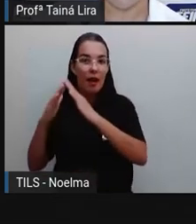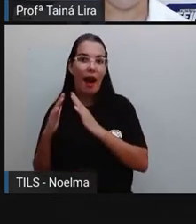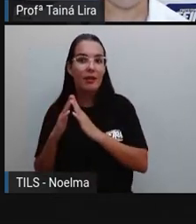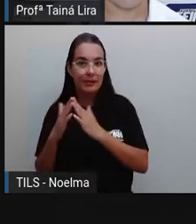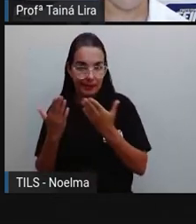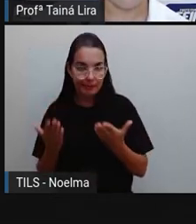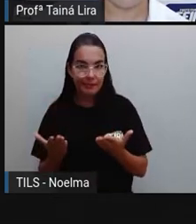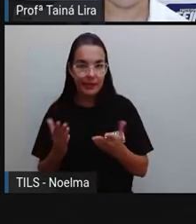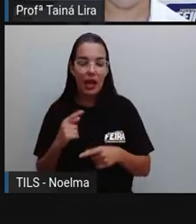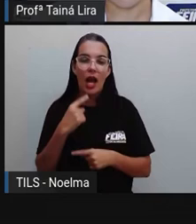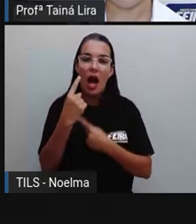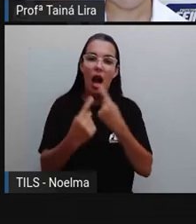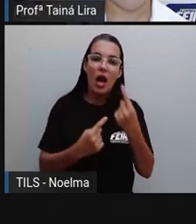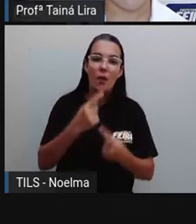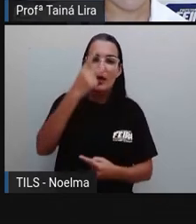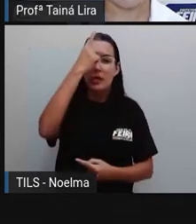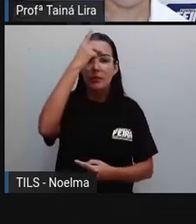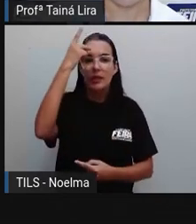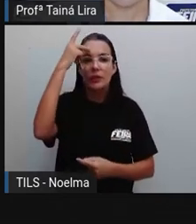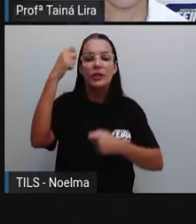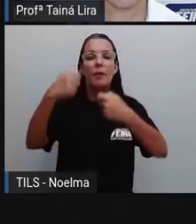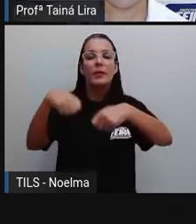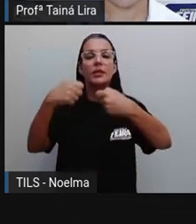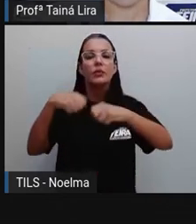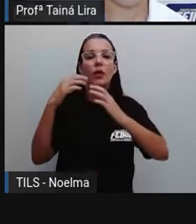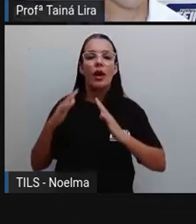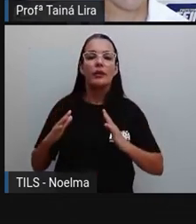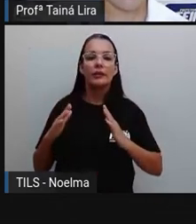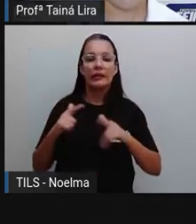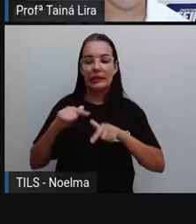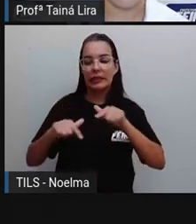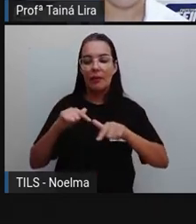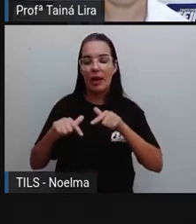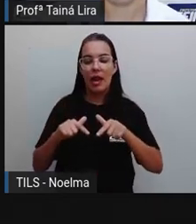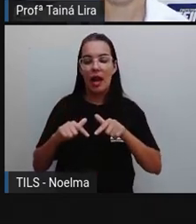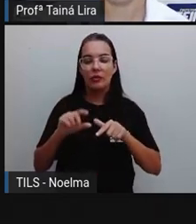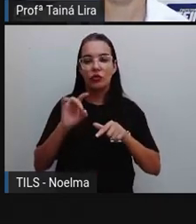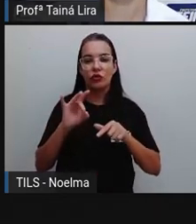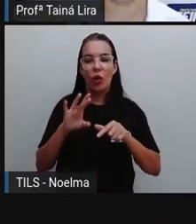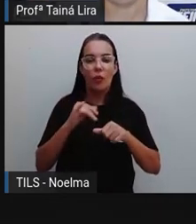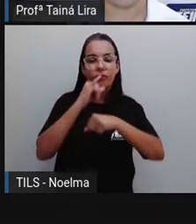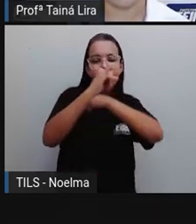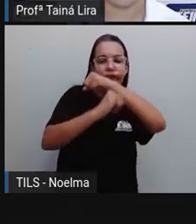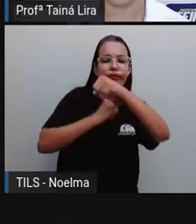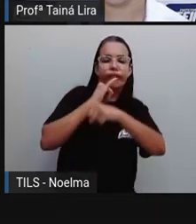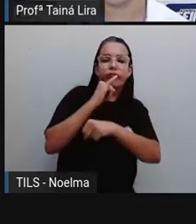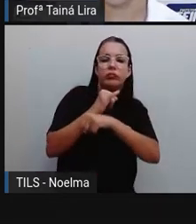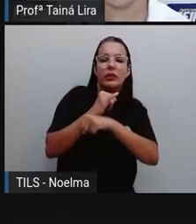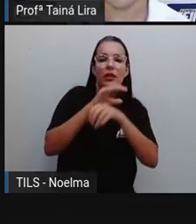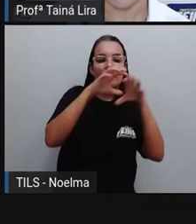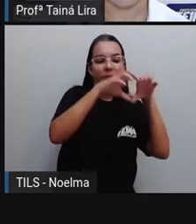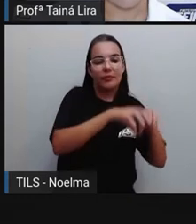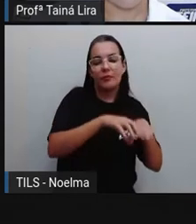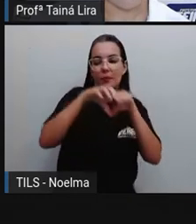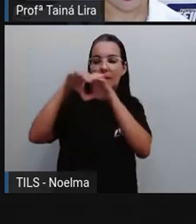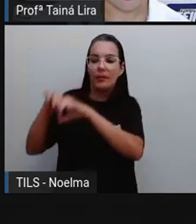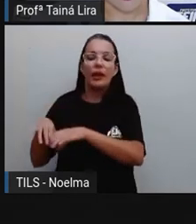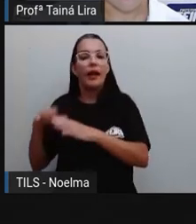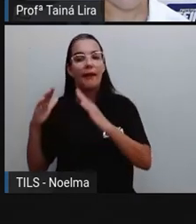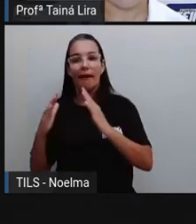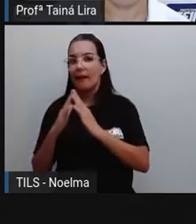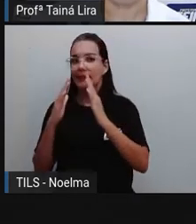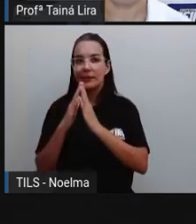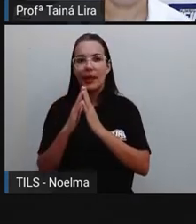algumas pessoas tiveram que trabalhar de maneira remota e muitas vezes usando as redes